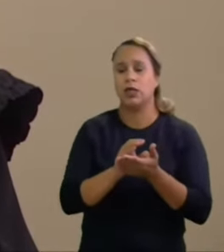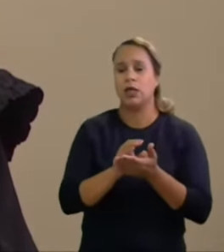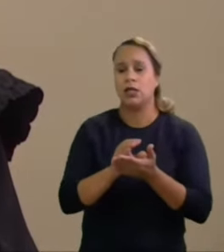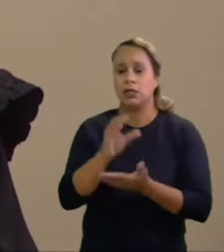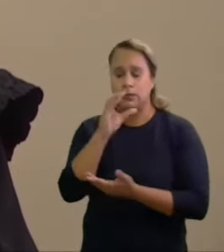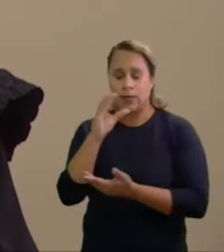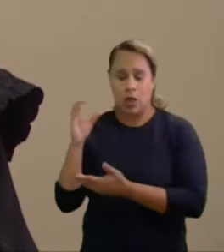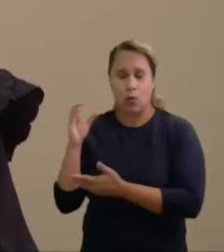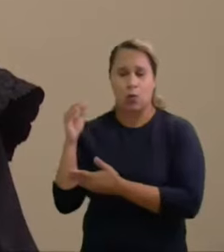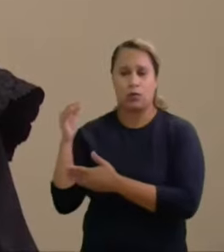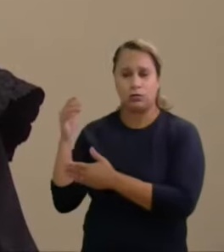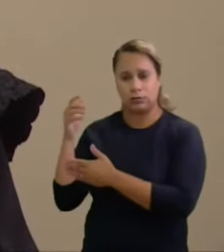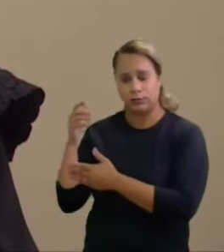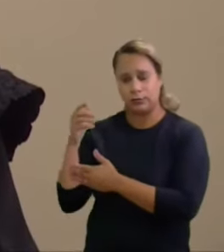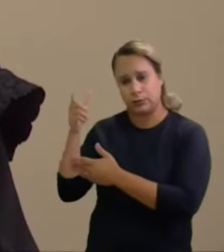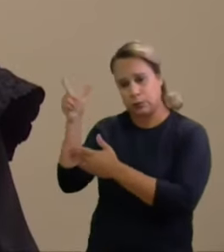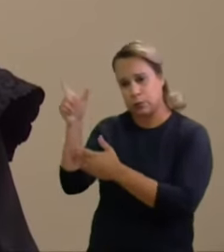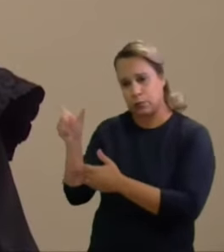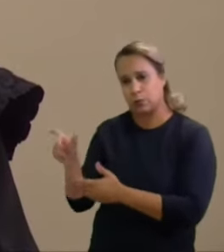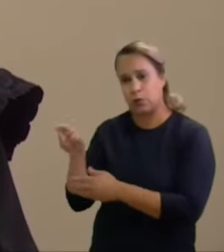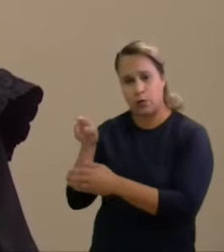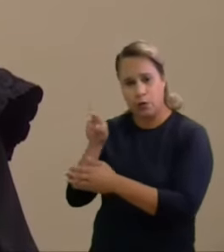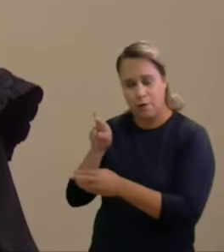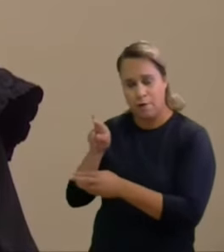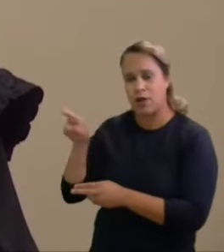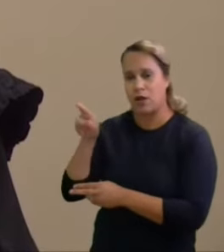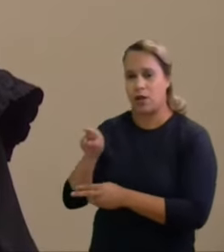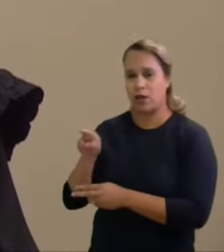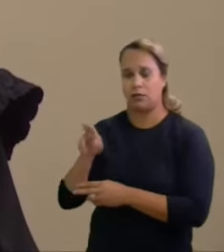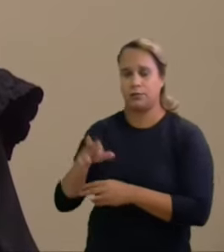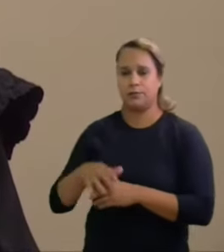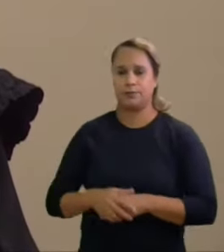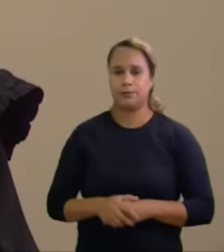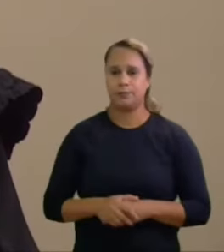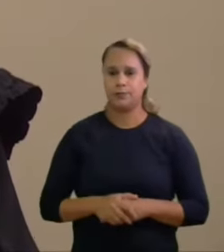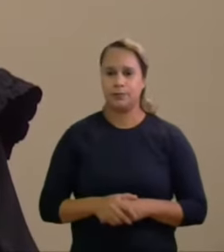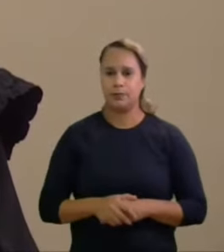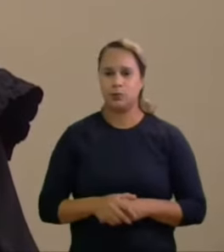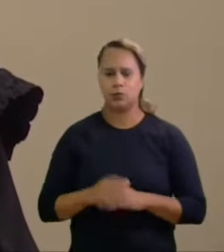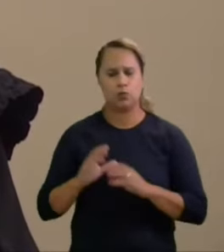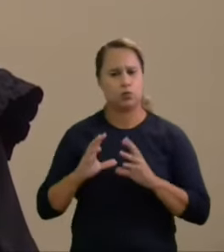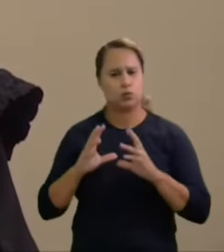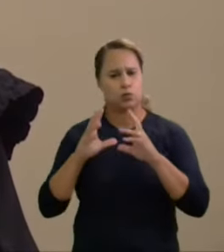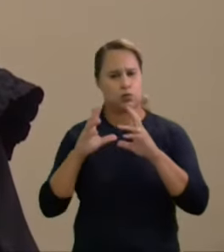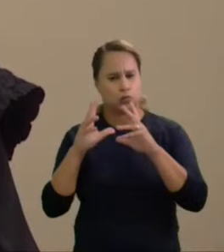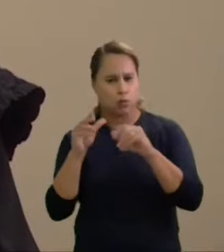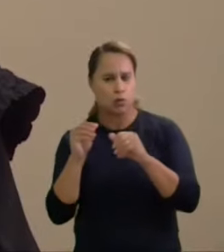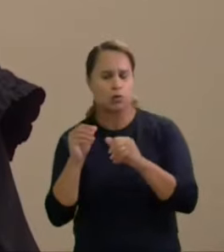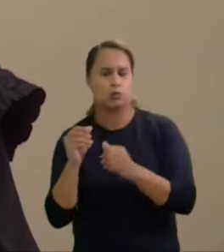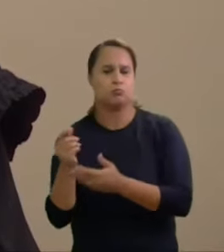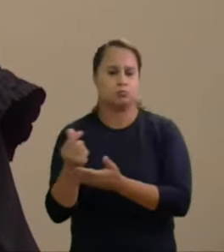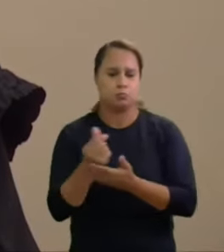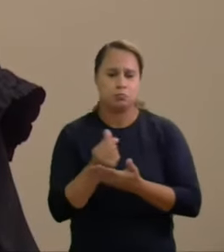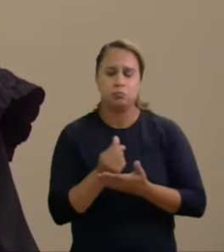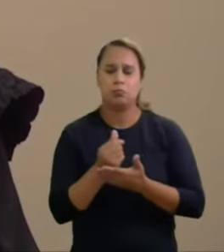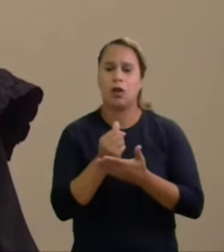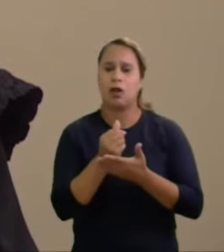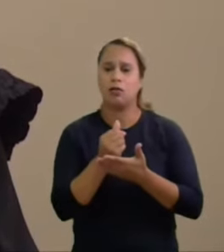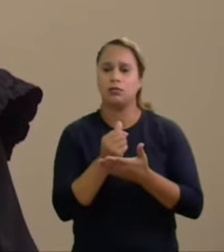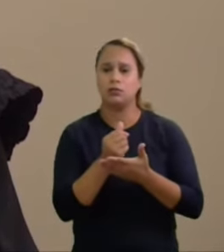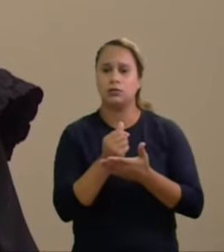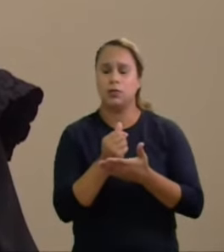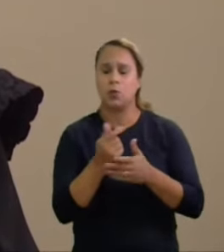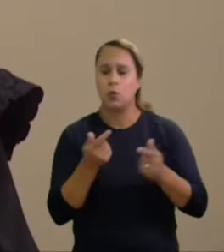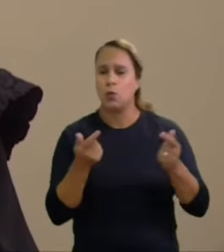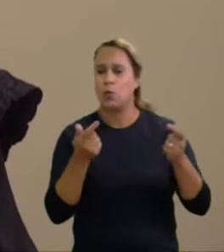para custear os gastos pré-eleitorais transitaram regularmente pelas contas dos partidos políticos que arcaram com o